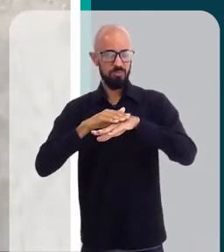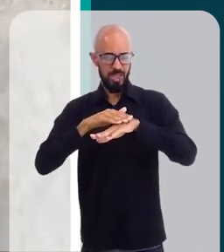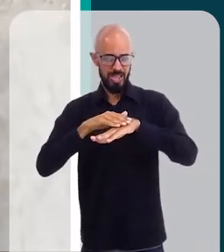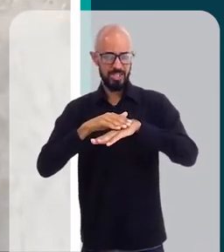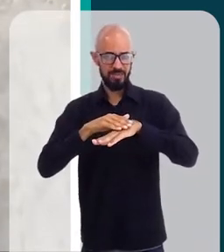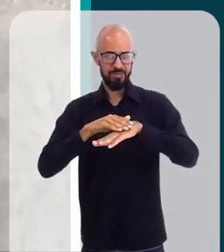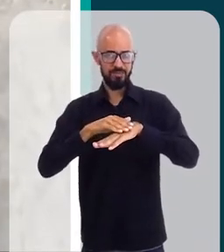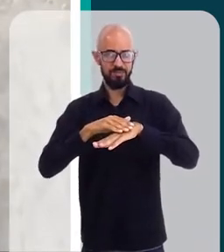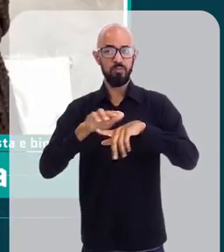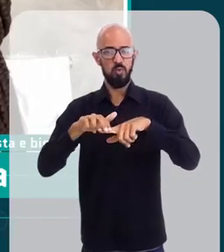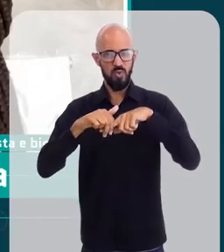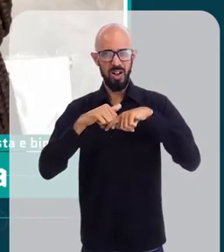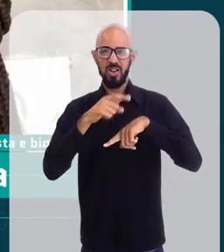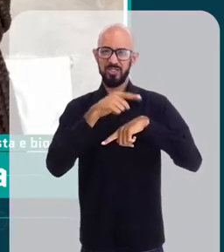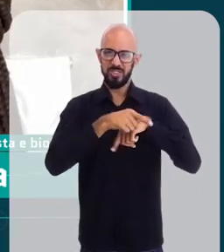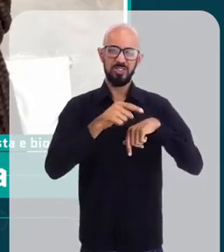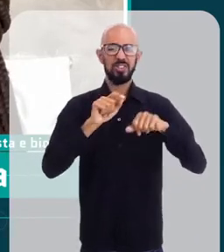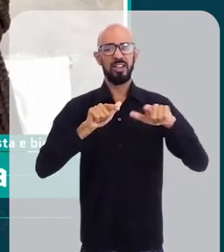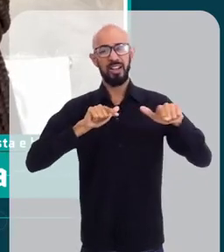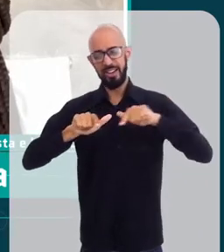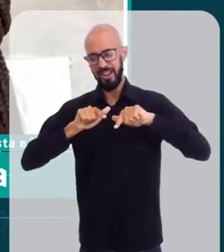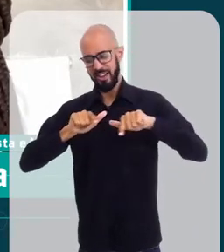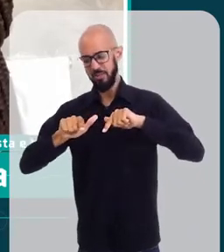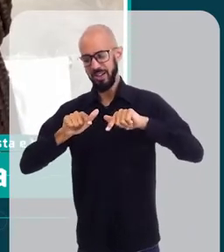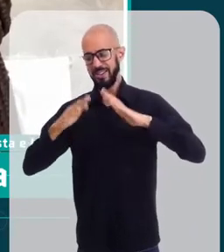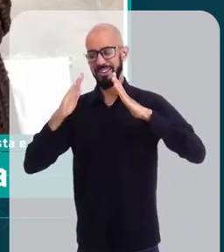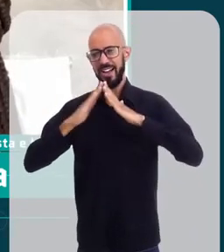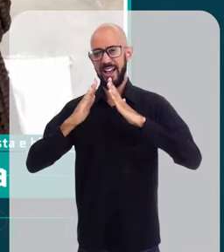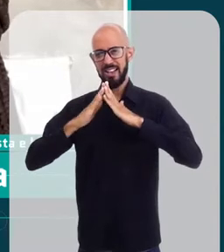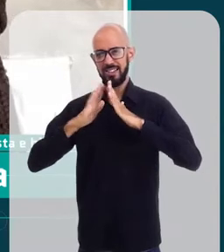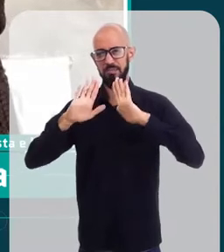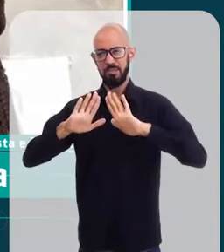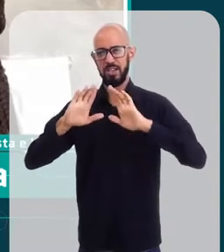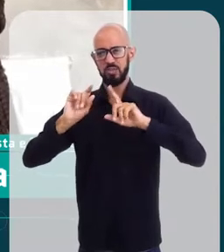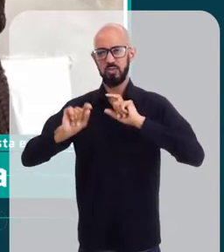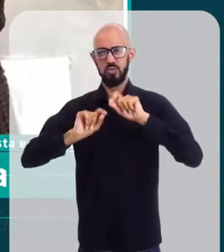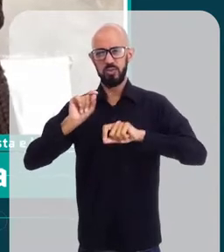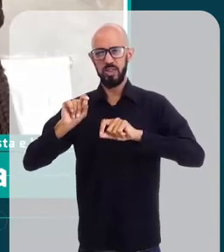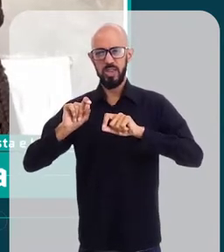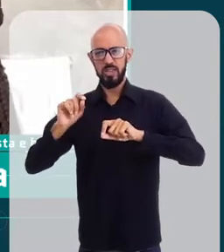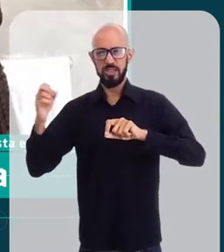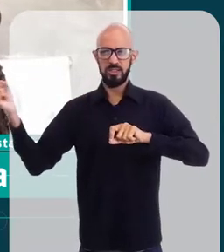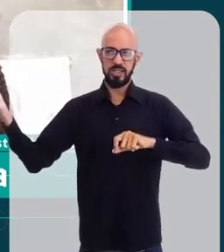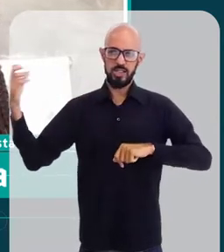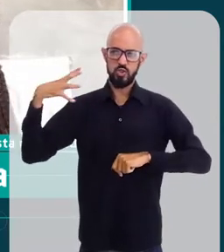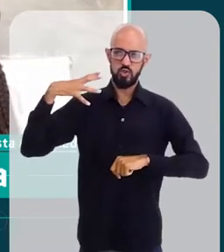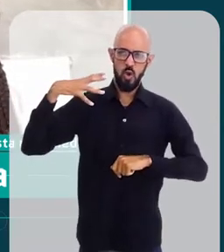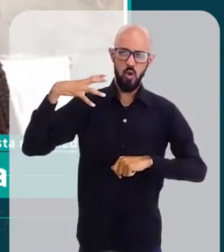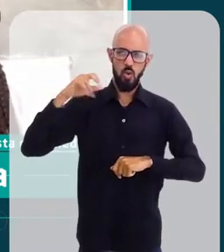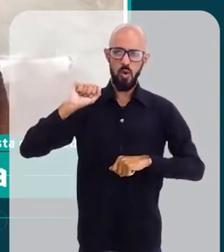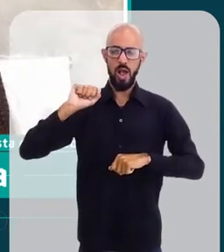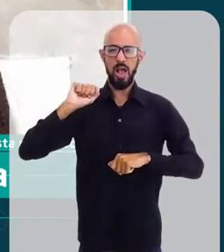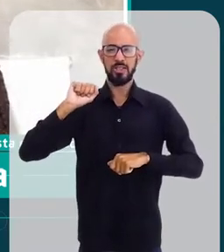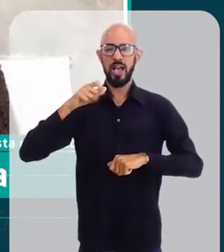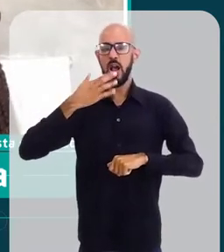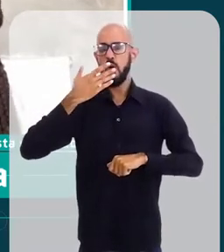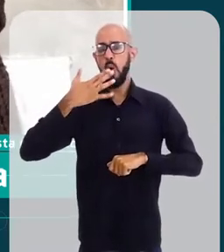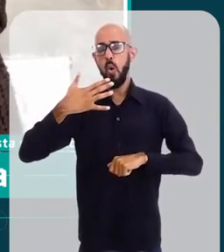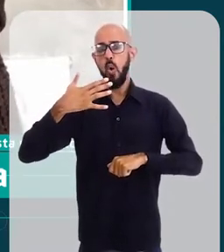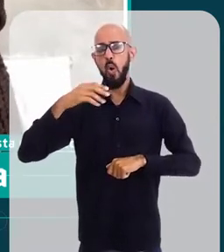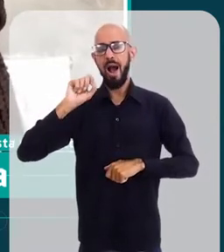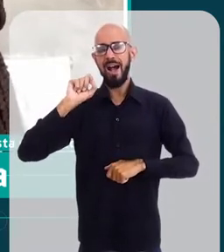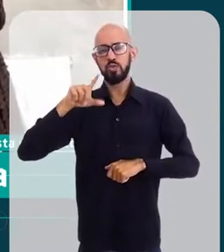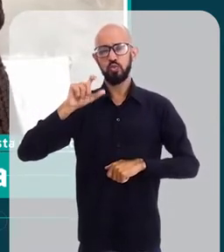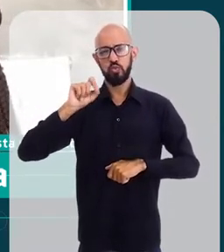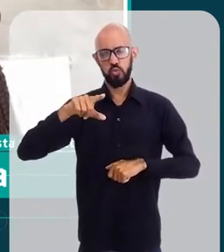casa usando o computador, trabalhando no telefone e essa radiação azul, que a gente chama, a luz azul, que são todas essas